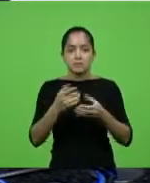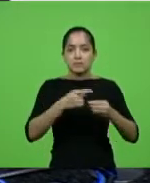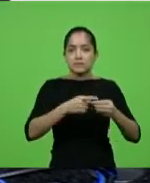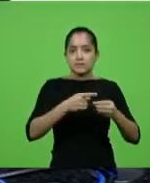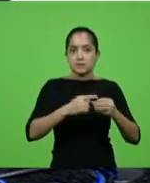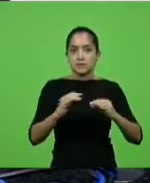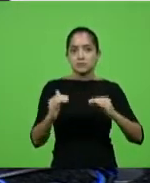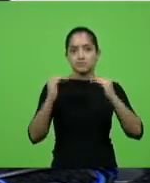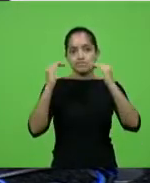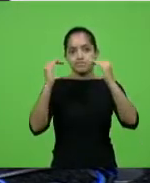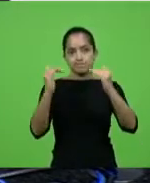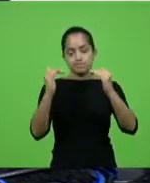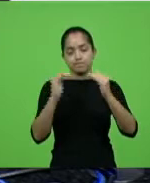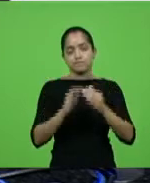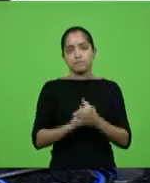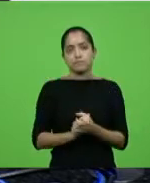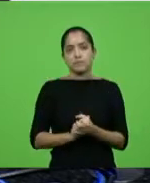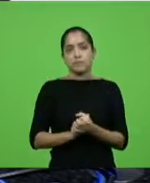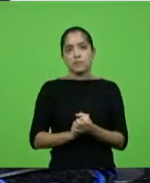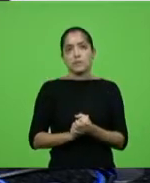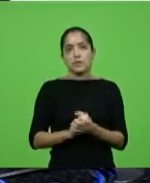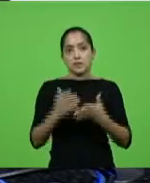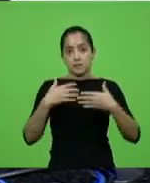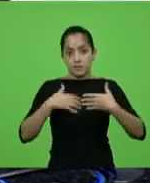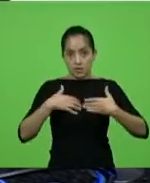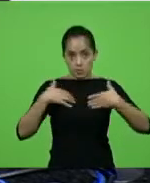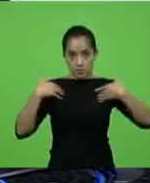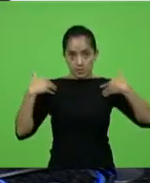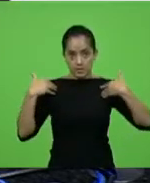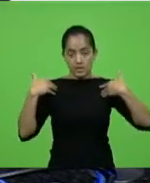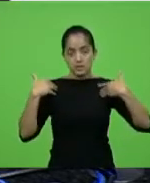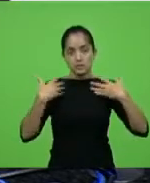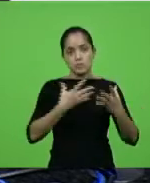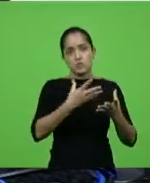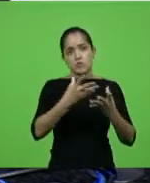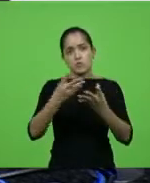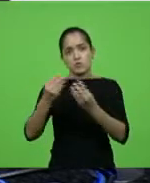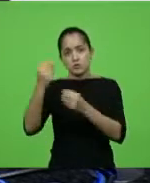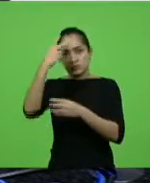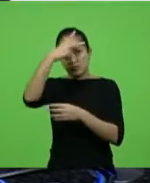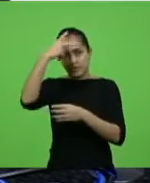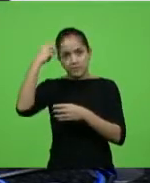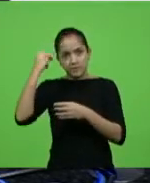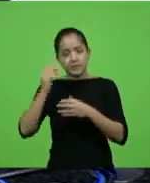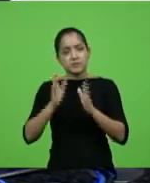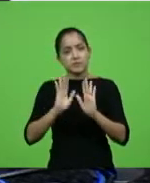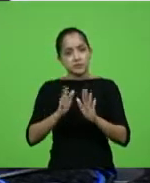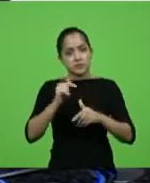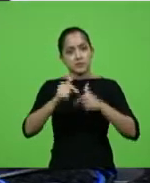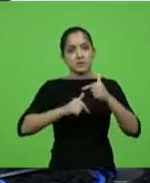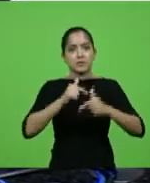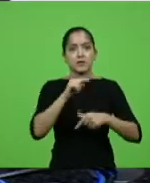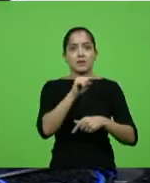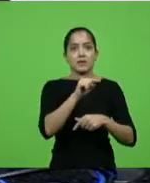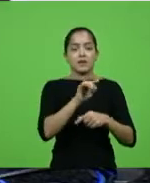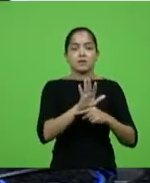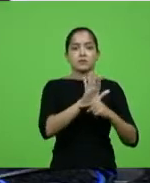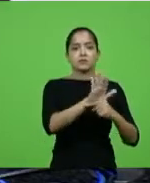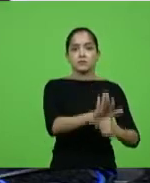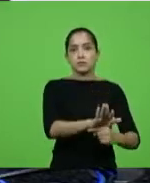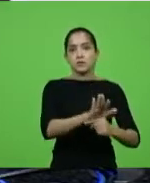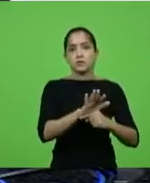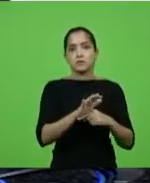E eu queria render também a homenagem a tantos prefeitos que por lá passaram, que fizeram o bem por aquela cidade.